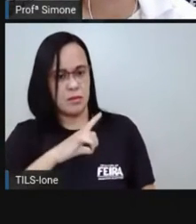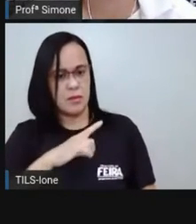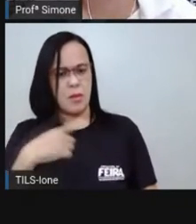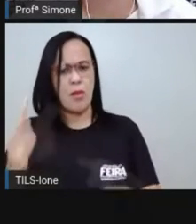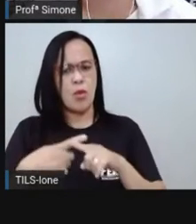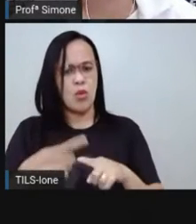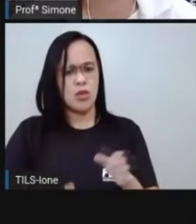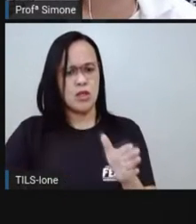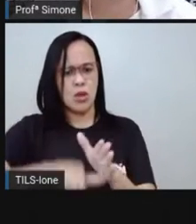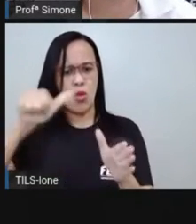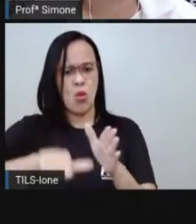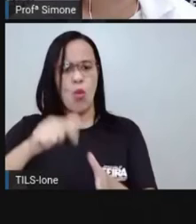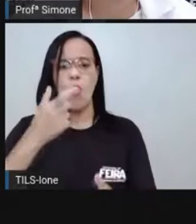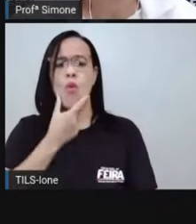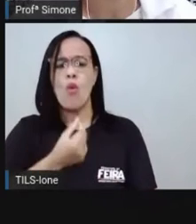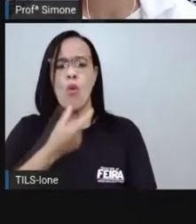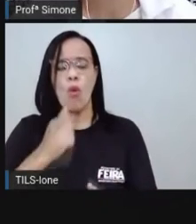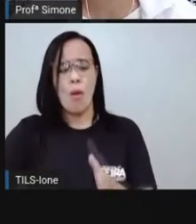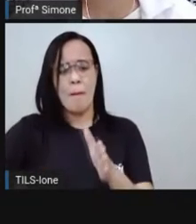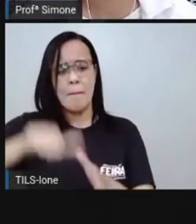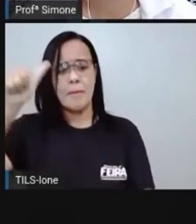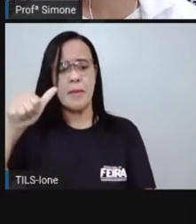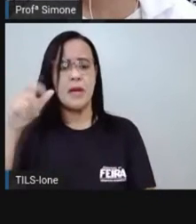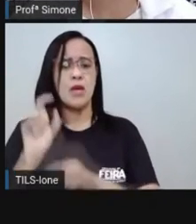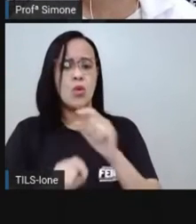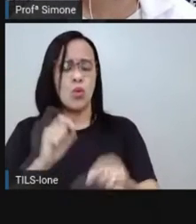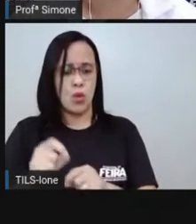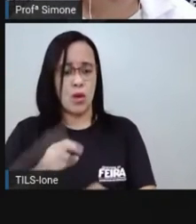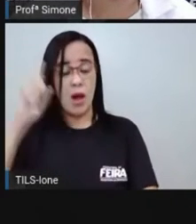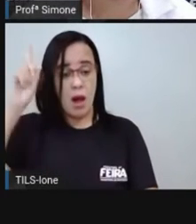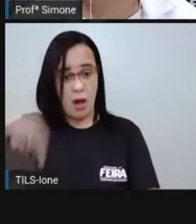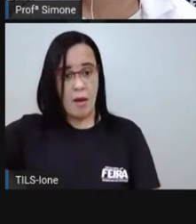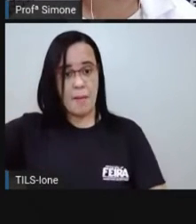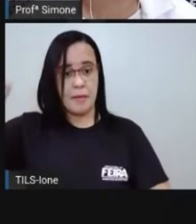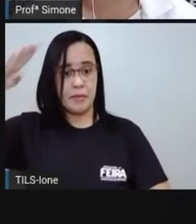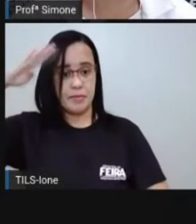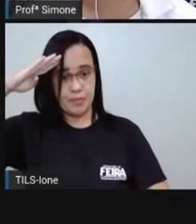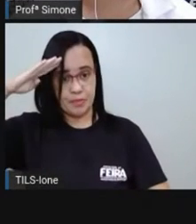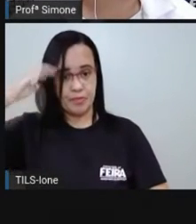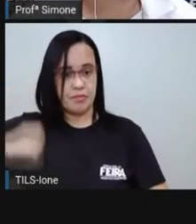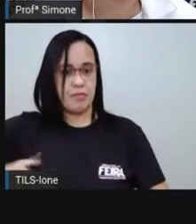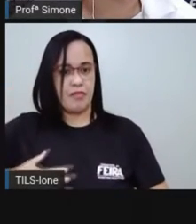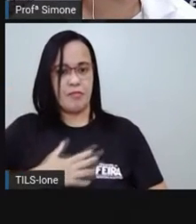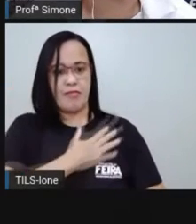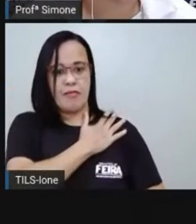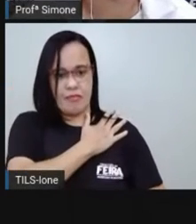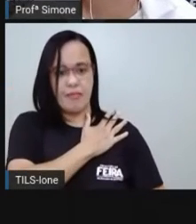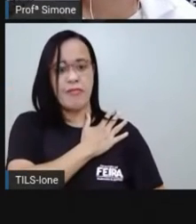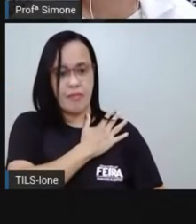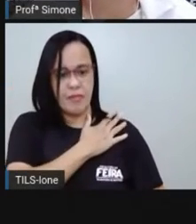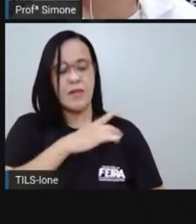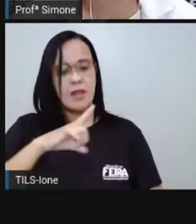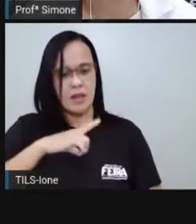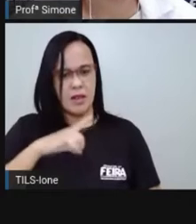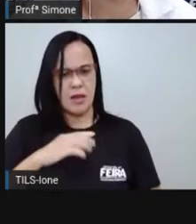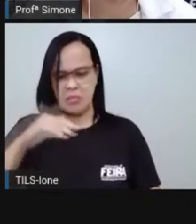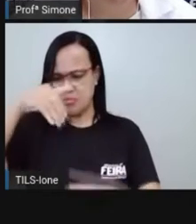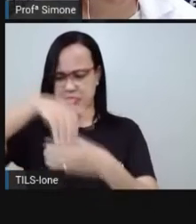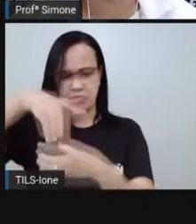marachal Deodoro da Fonseca, escolhido indiretamente, ou seja, sem eleições, para